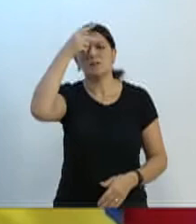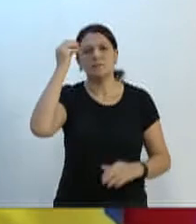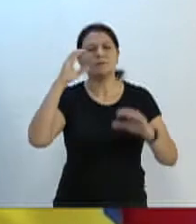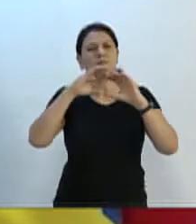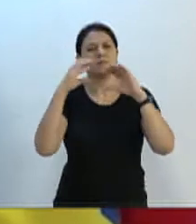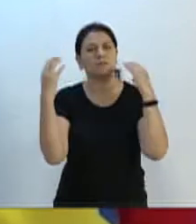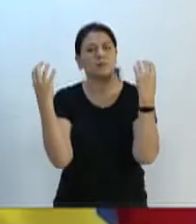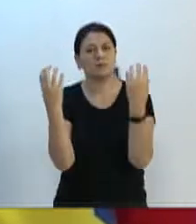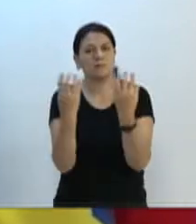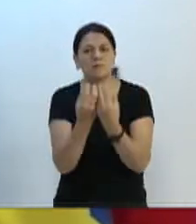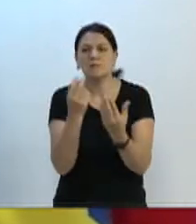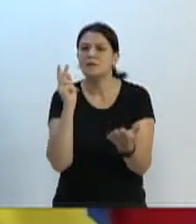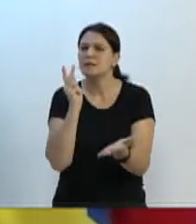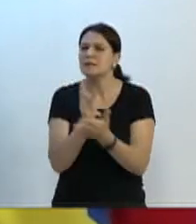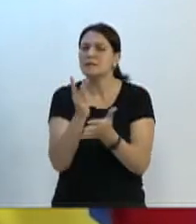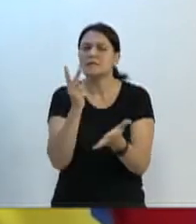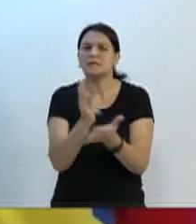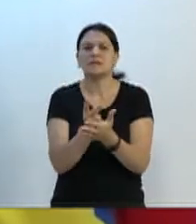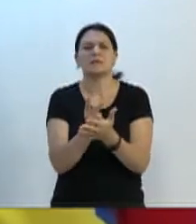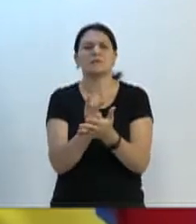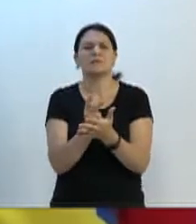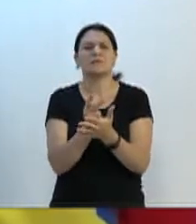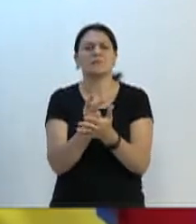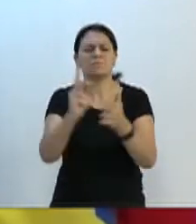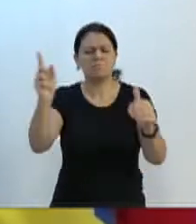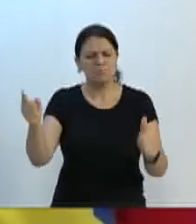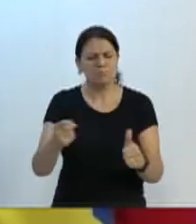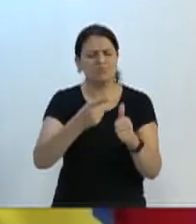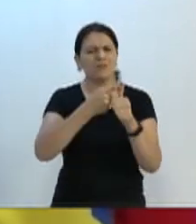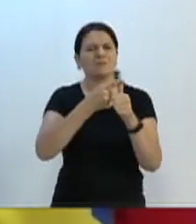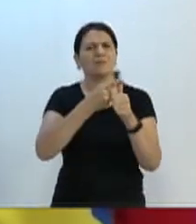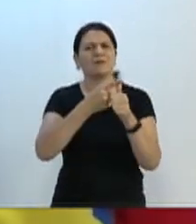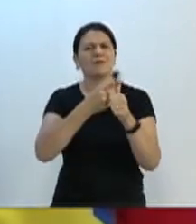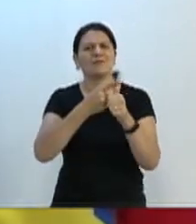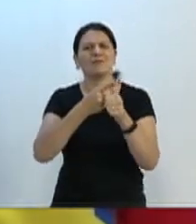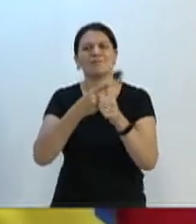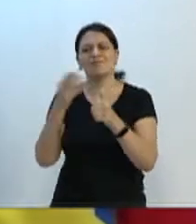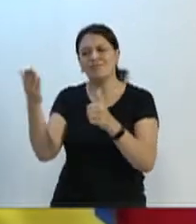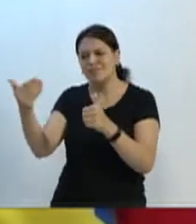sempre procuram, em primeiro lugar, o vereador.